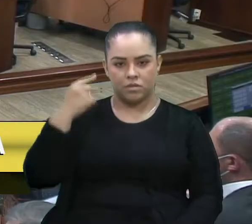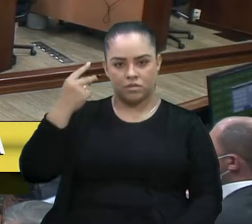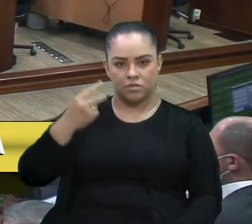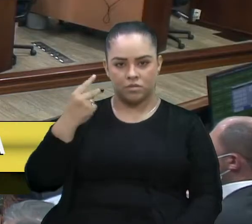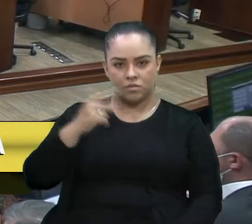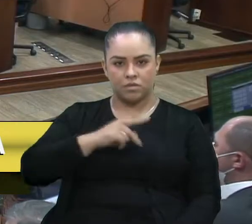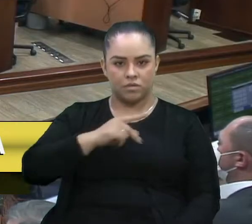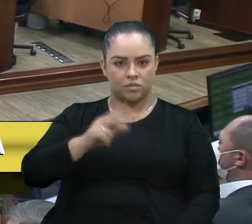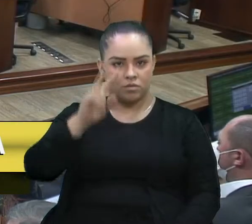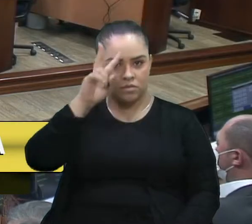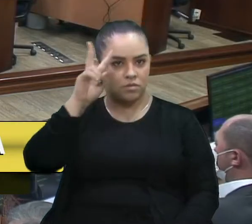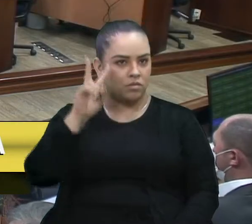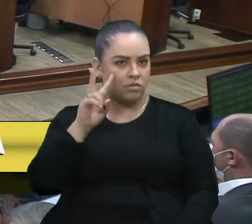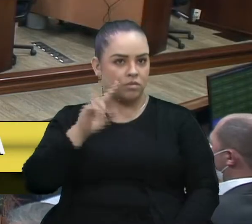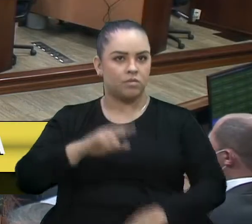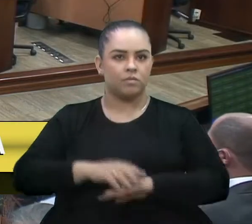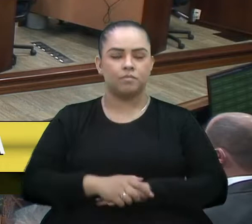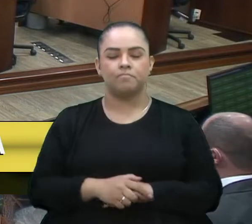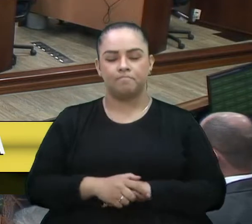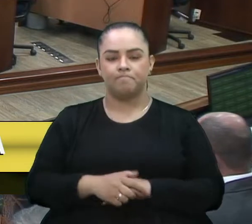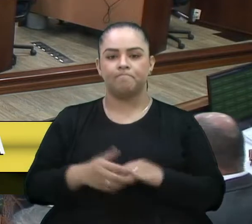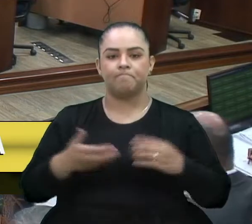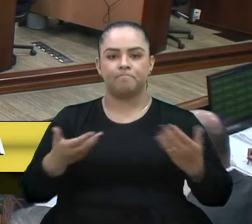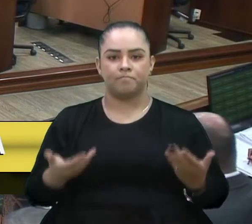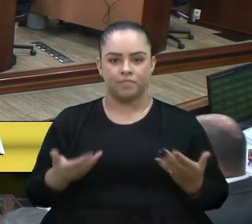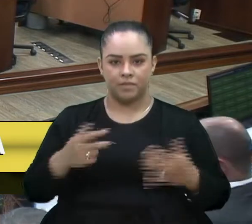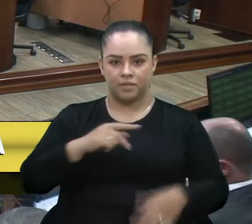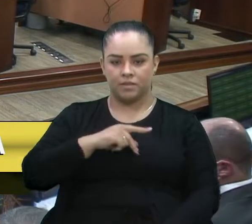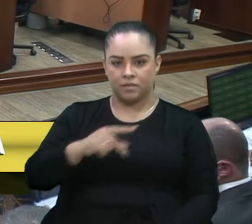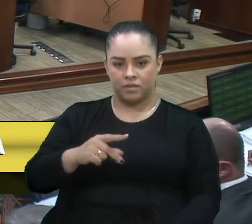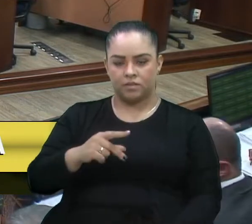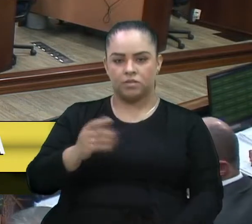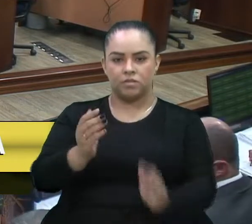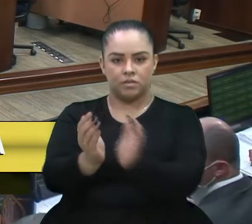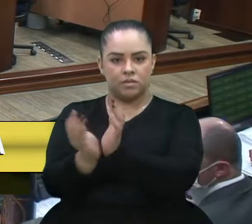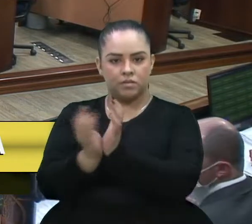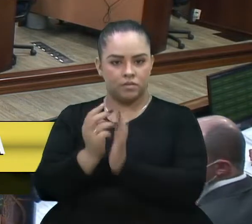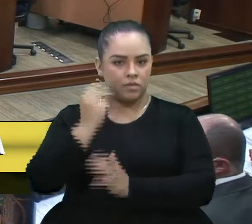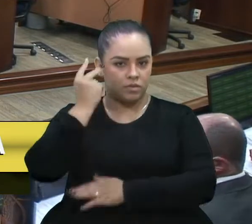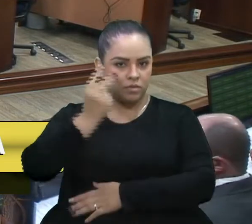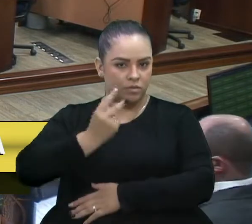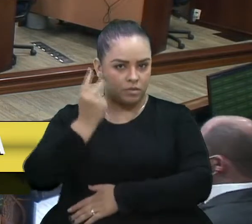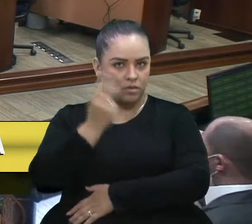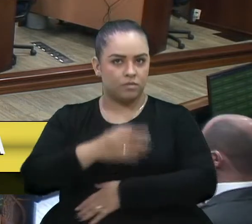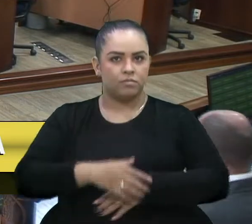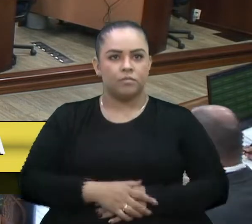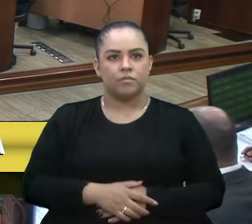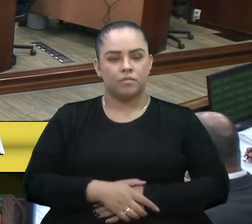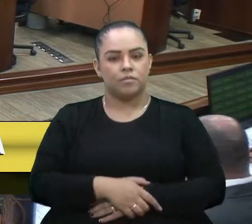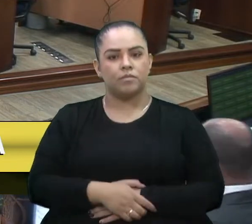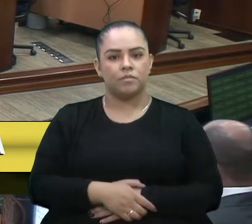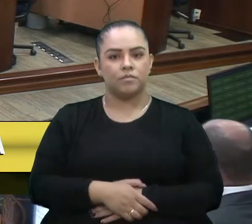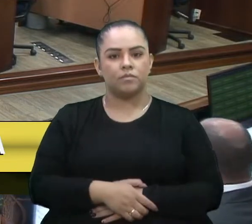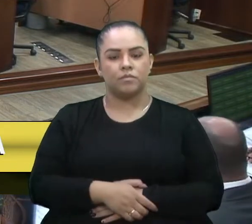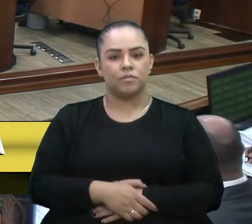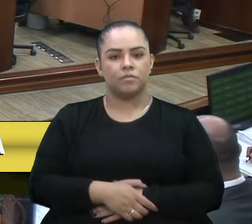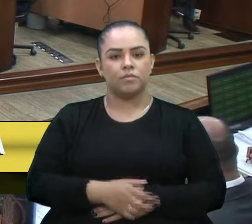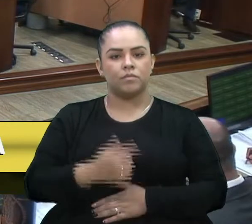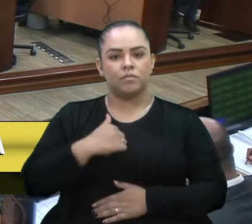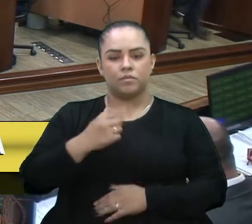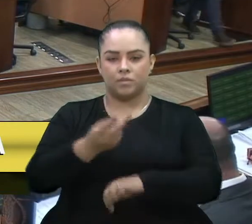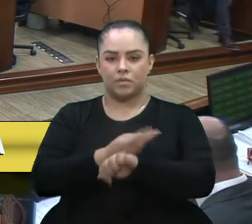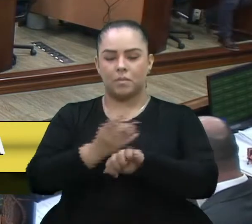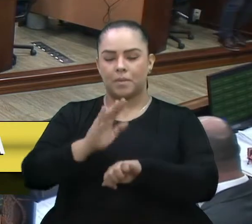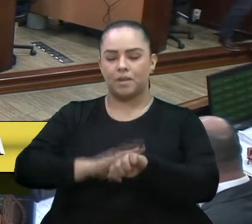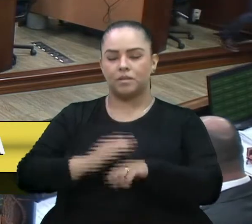S. Bom, senhor presidente, senhoras senhores vereadores, eu acabei procurando mais